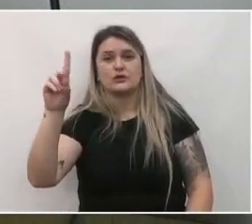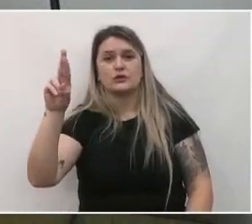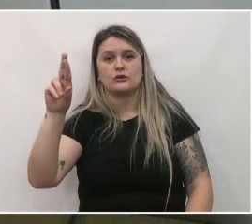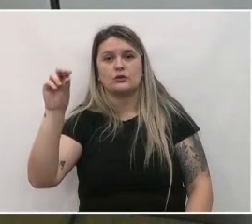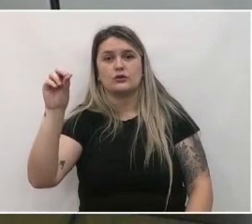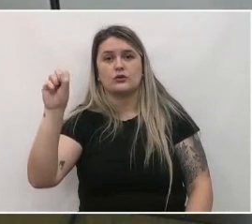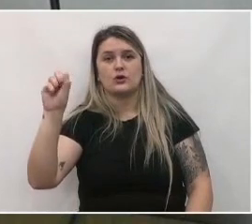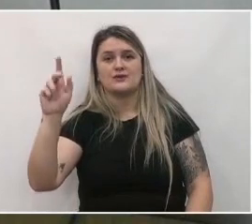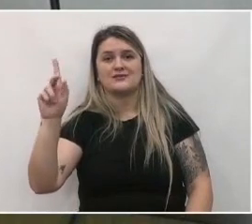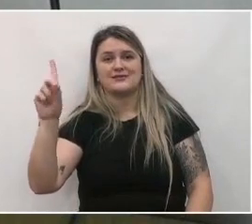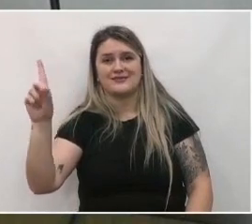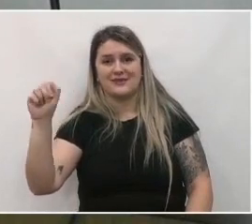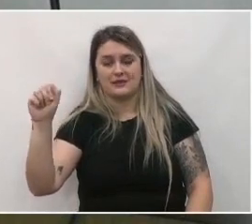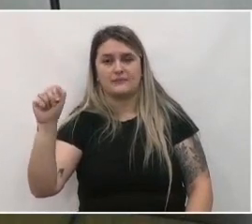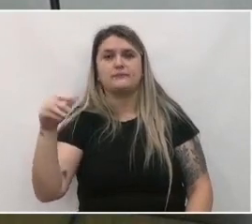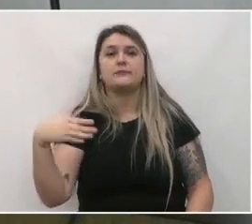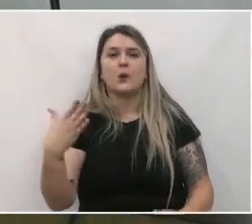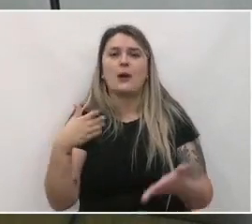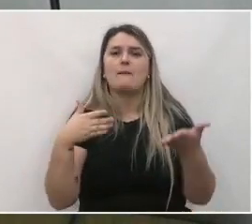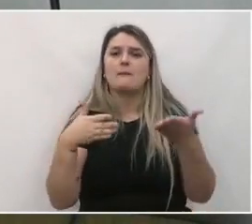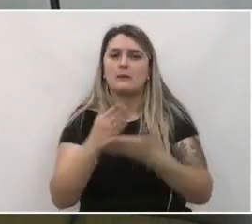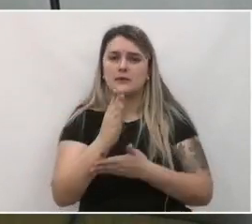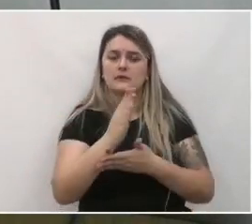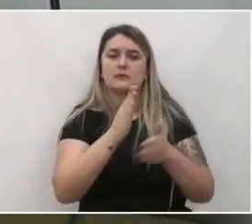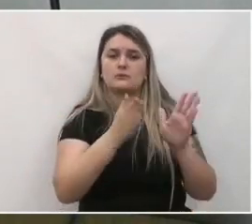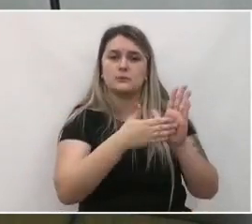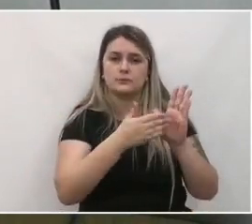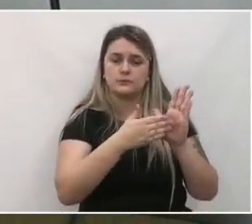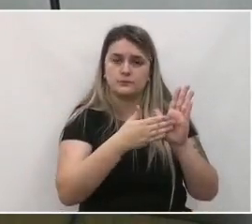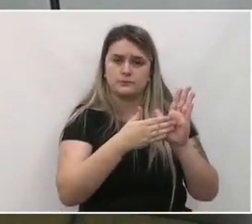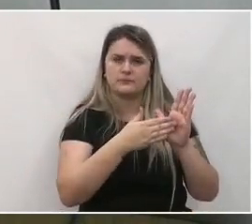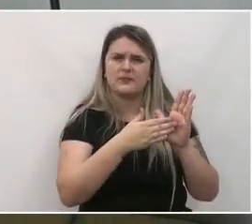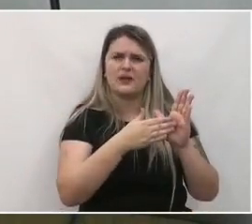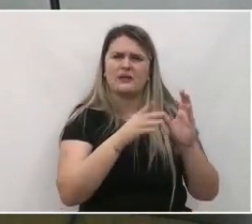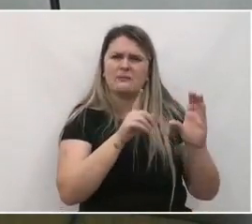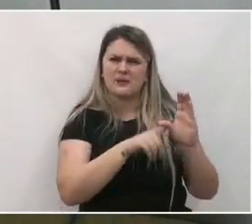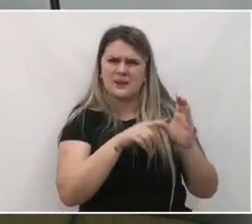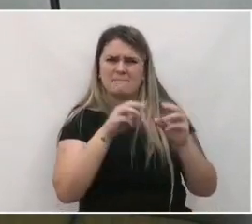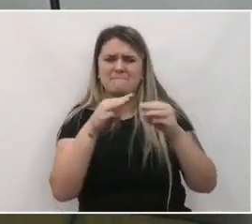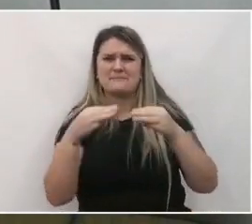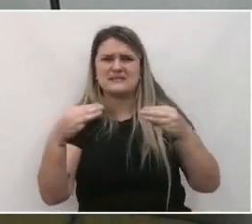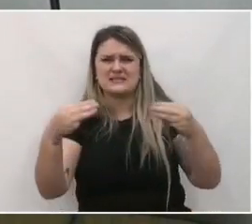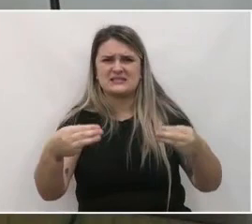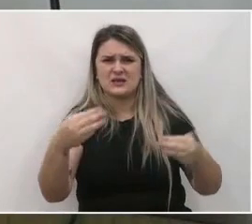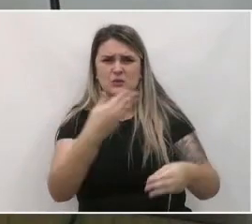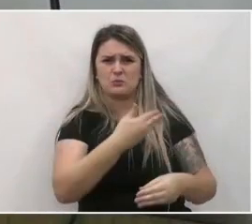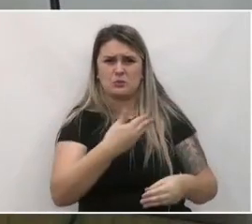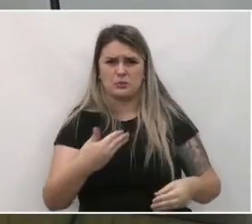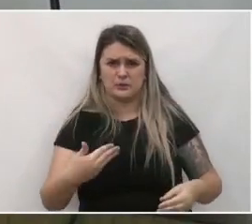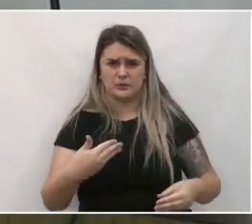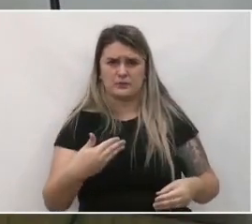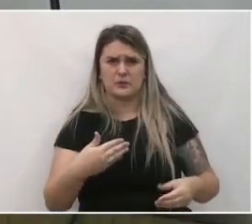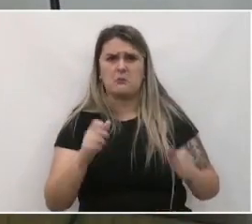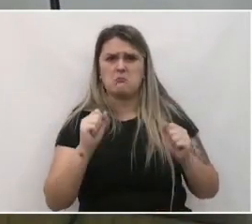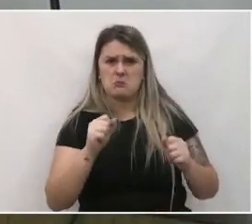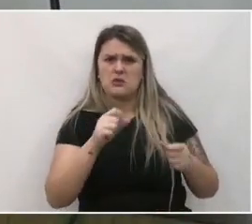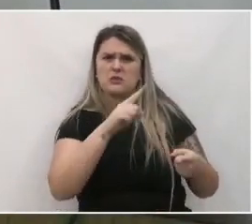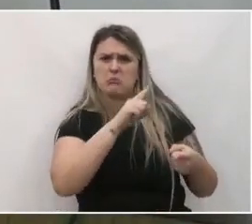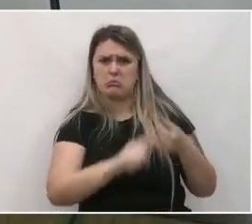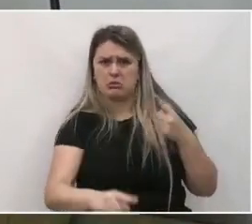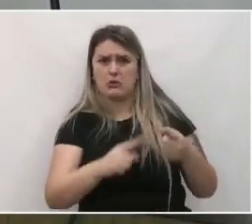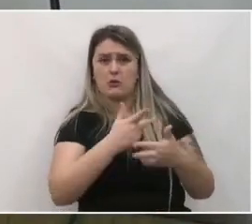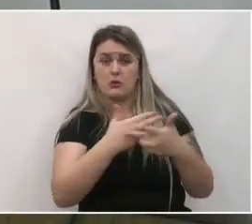pergunta, A aprovação do plano diretor depende de aprovação do Ministério Público? Ele pode vetar alguma